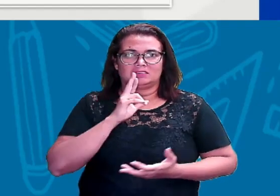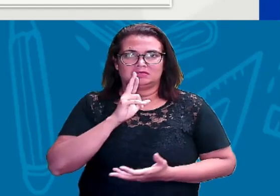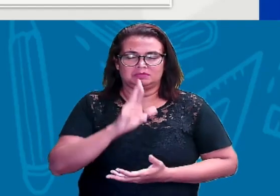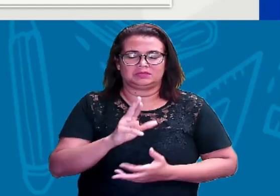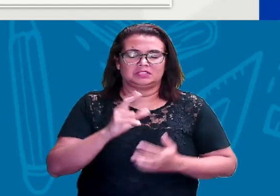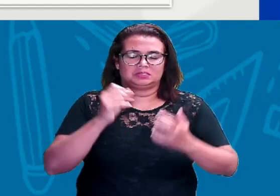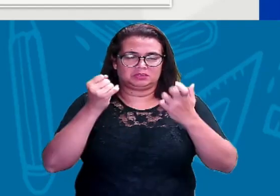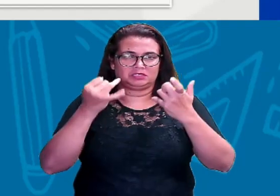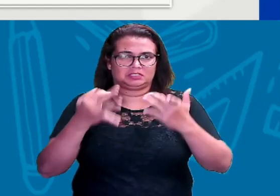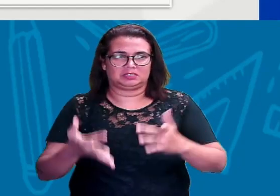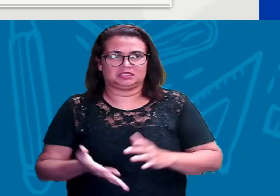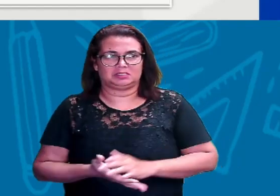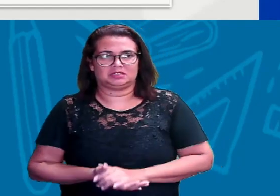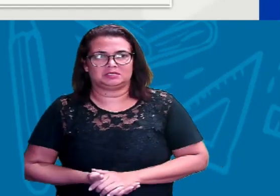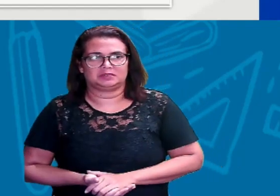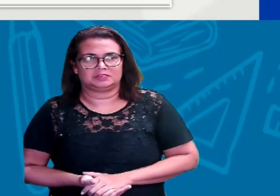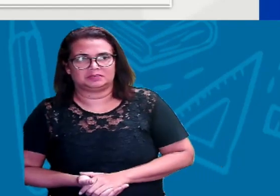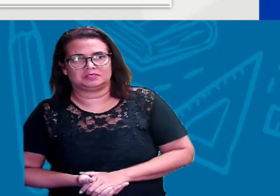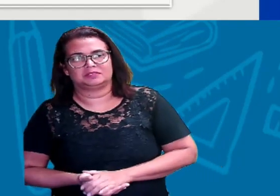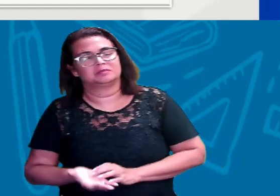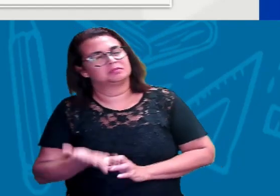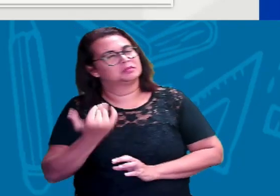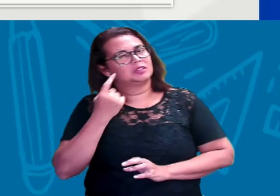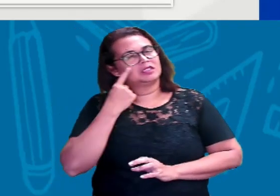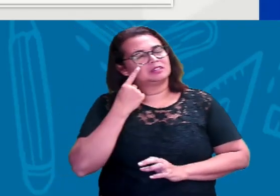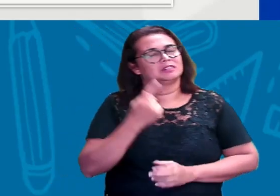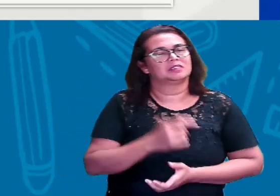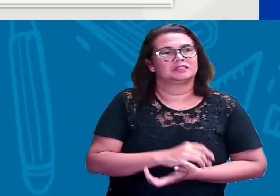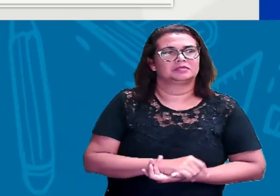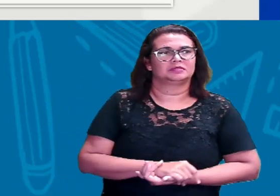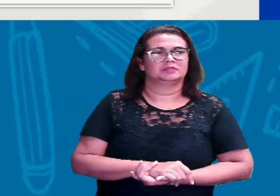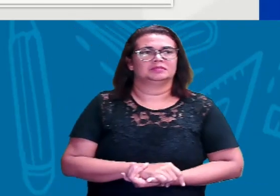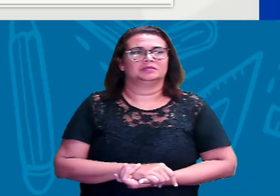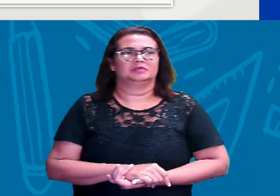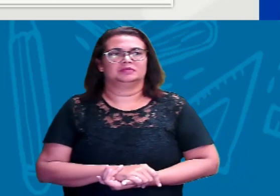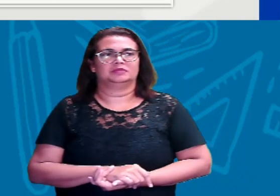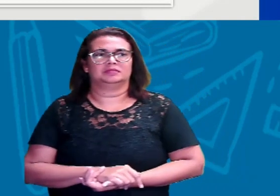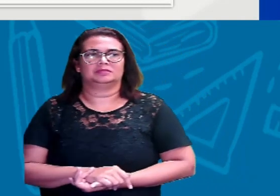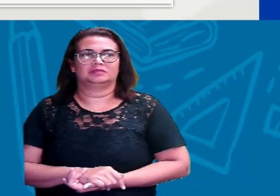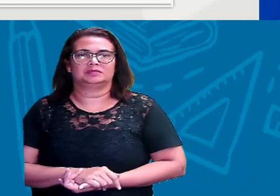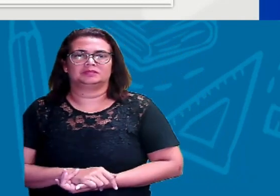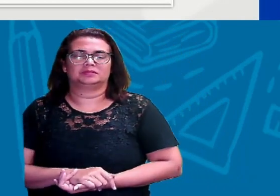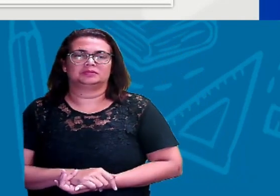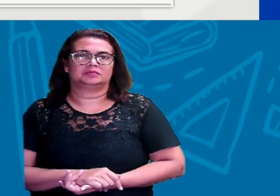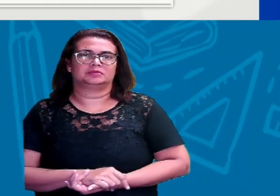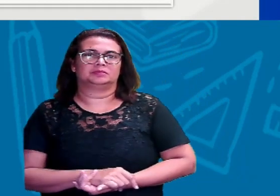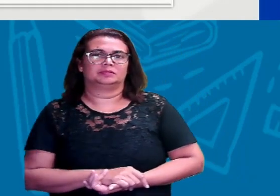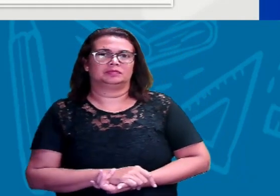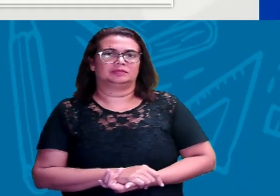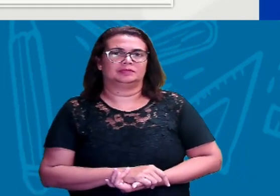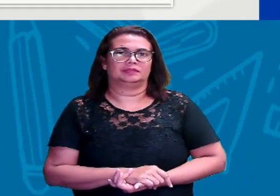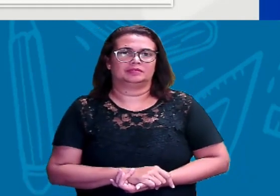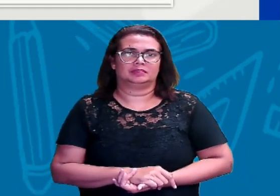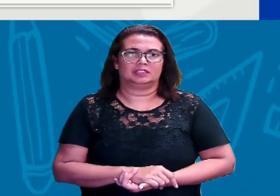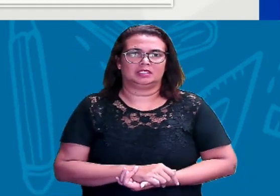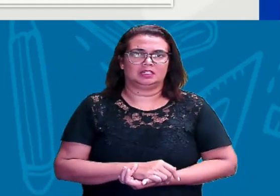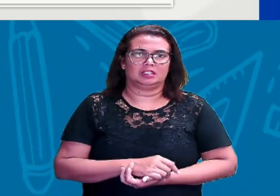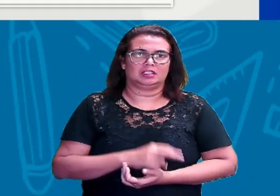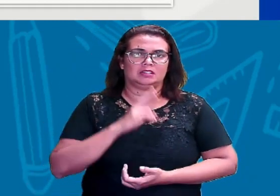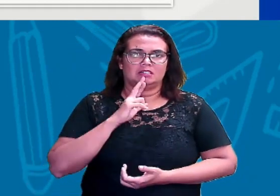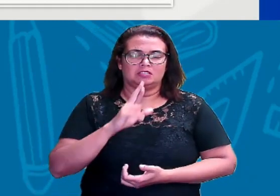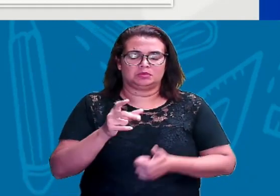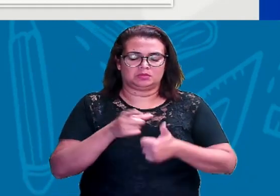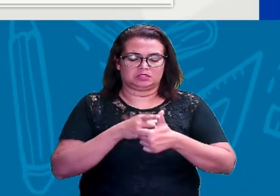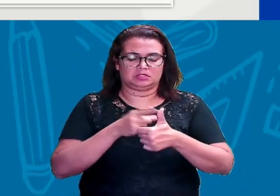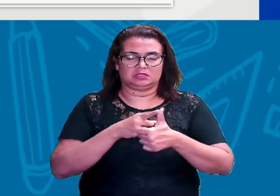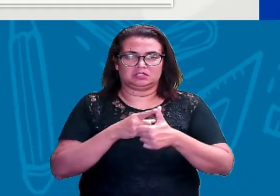o porquê da resposta. Vamos conferir? Bom, amados, na primeira questão foi a letra C. Por que a